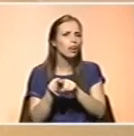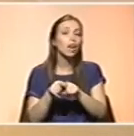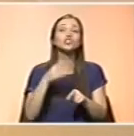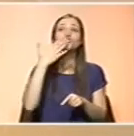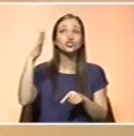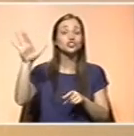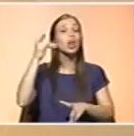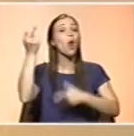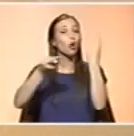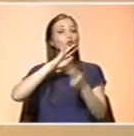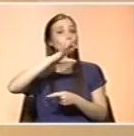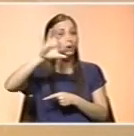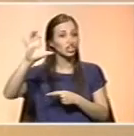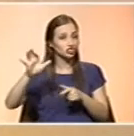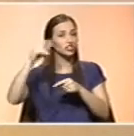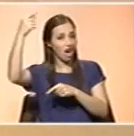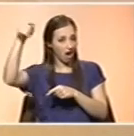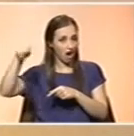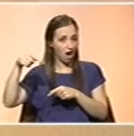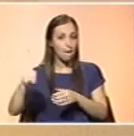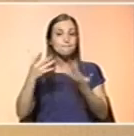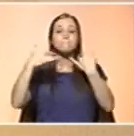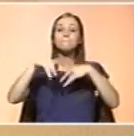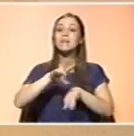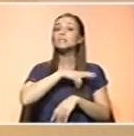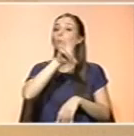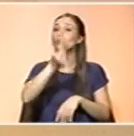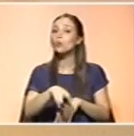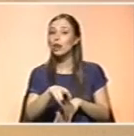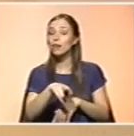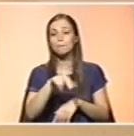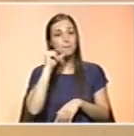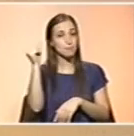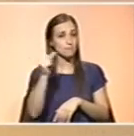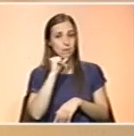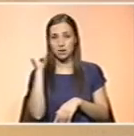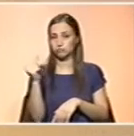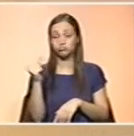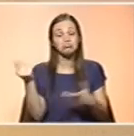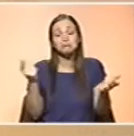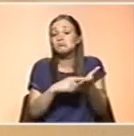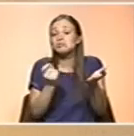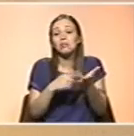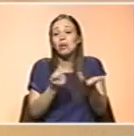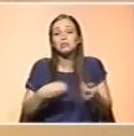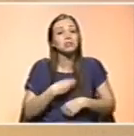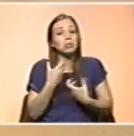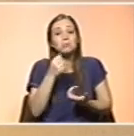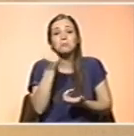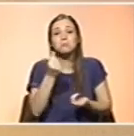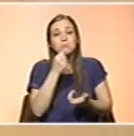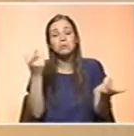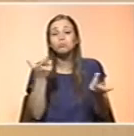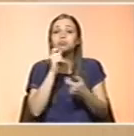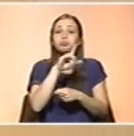alguns sítios onde isso existe, porém em Portugal ainda não foi, ainda não sentiram essa necessidade, talvez